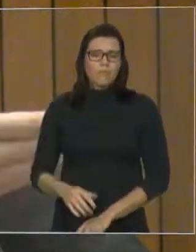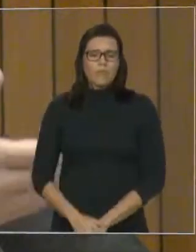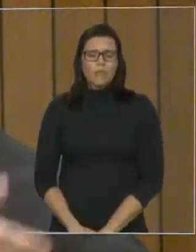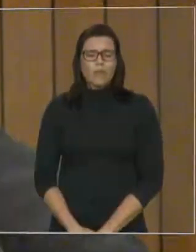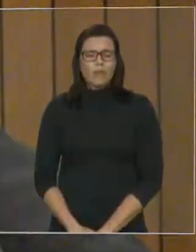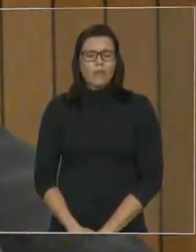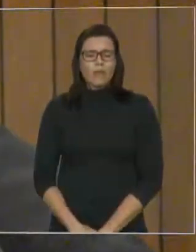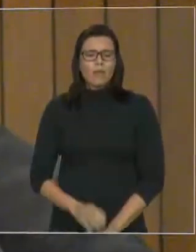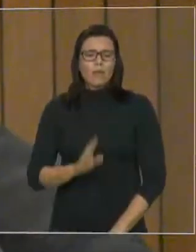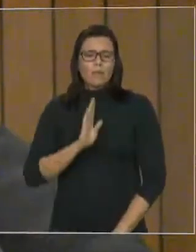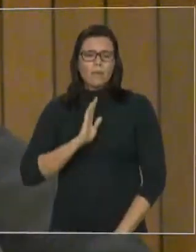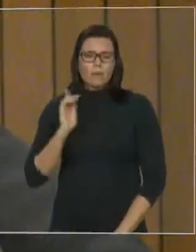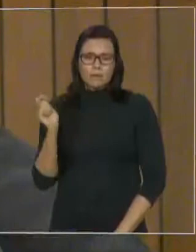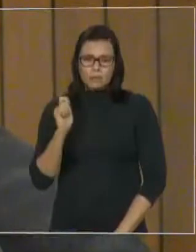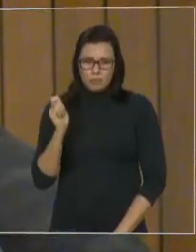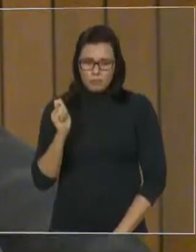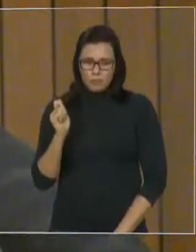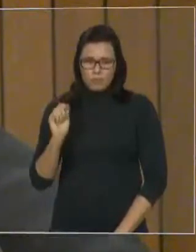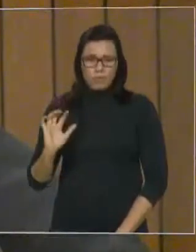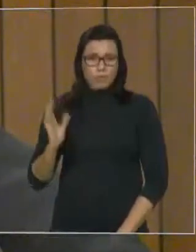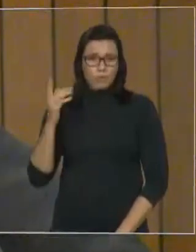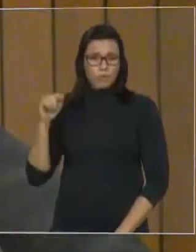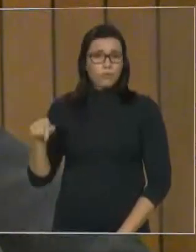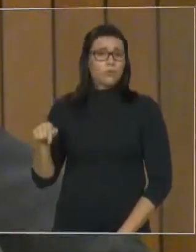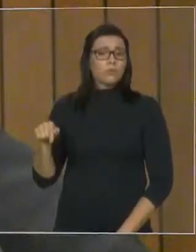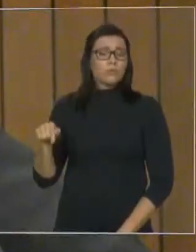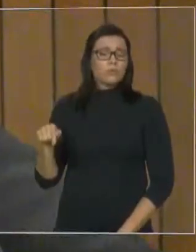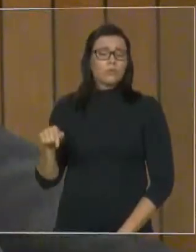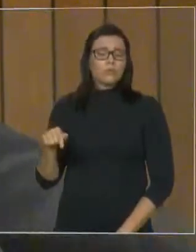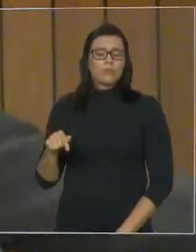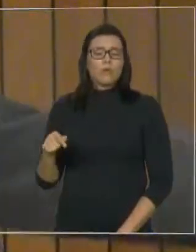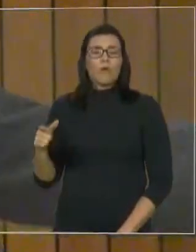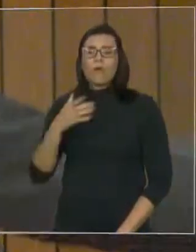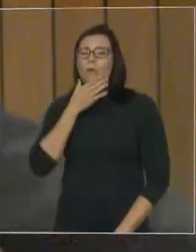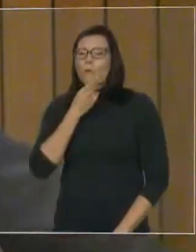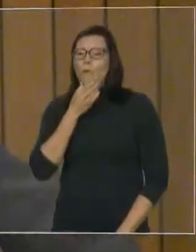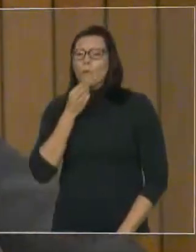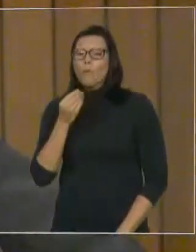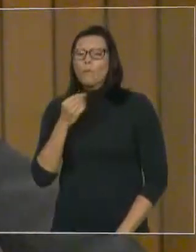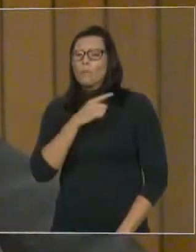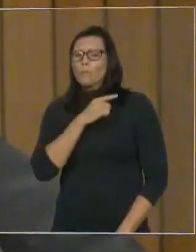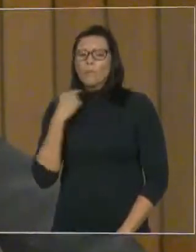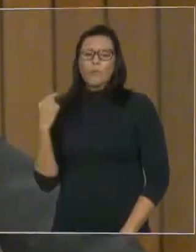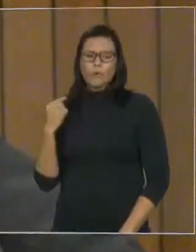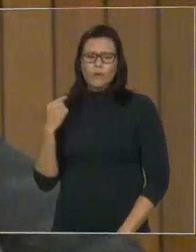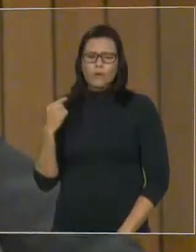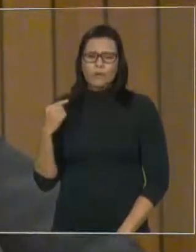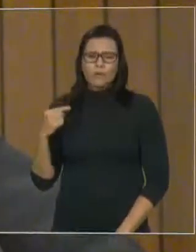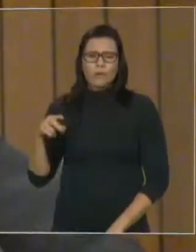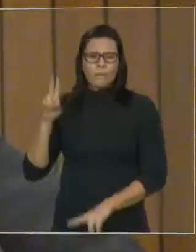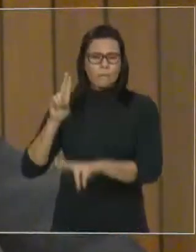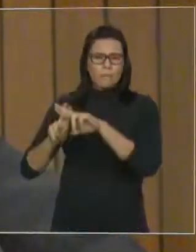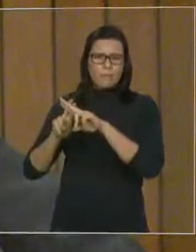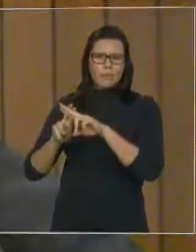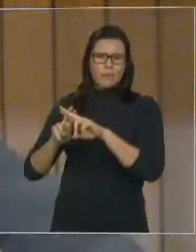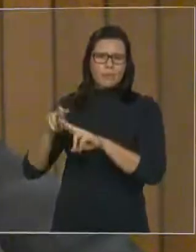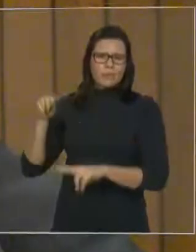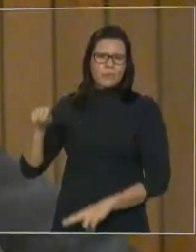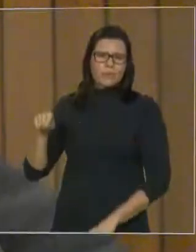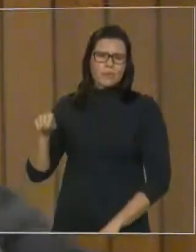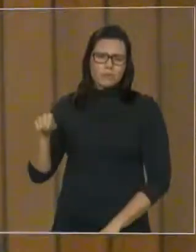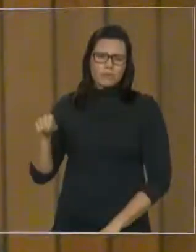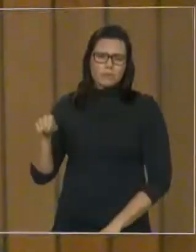um cidadão ter morrido lá, por estar numa jaula, trancafiado numa jaula e morrer,